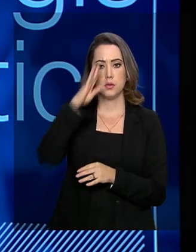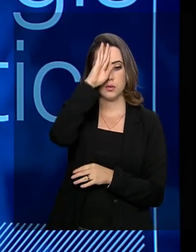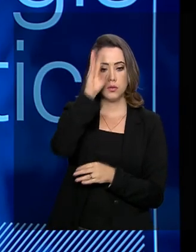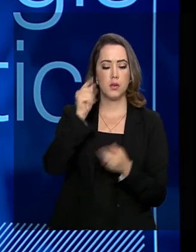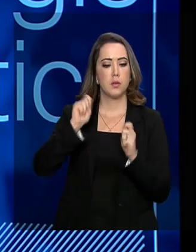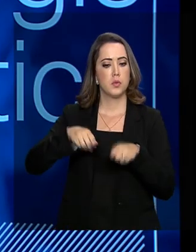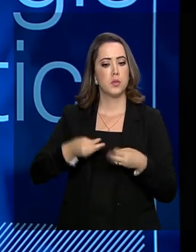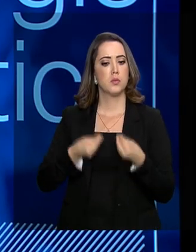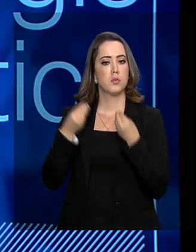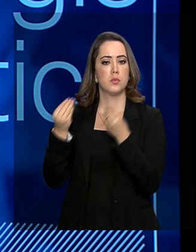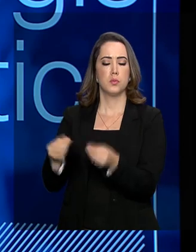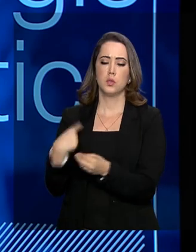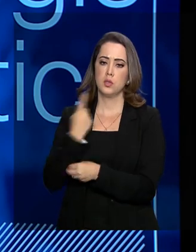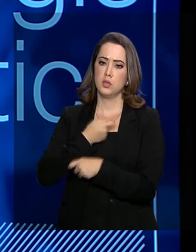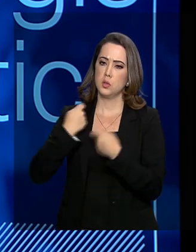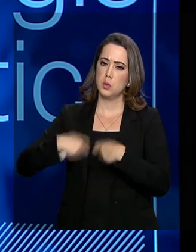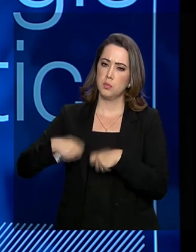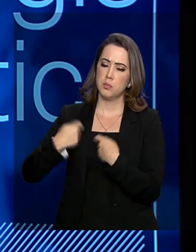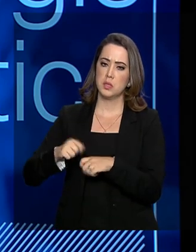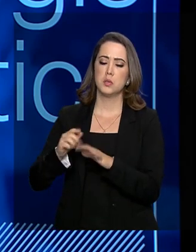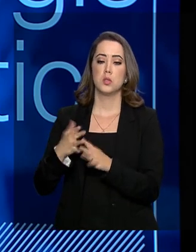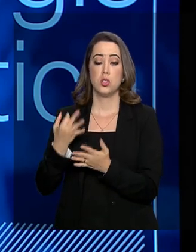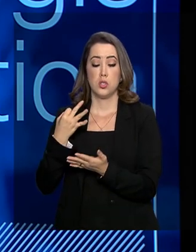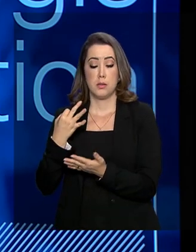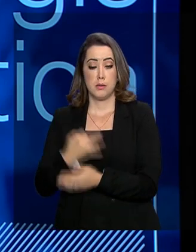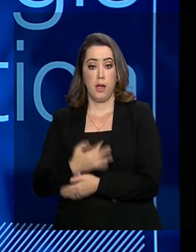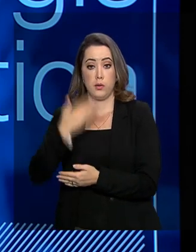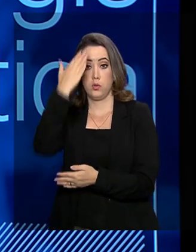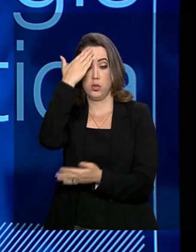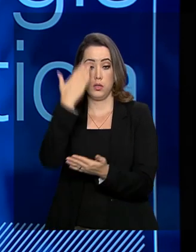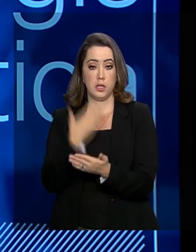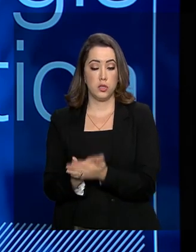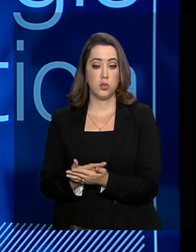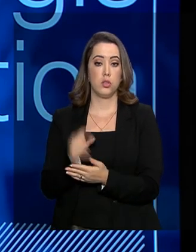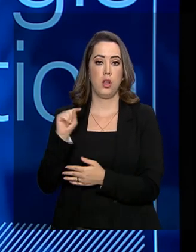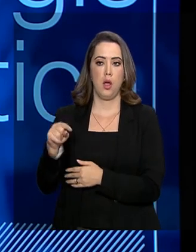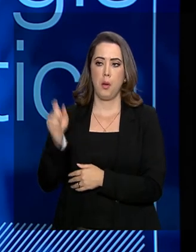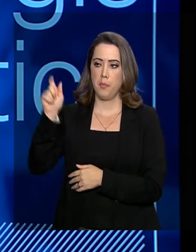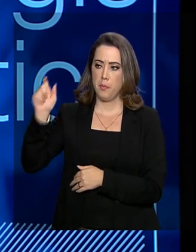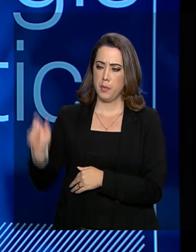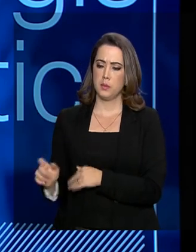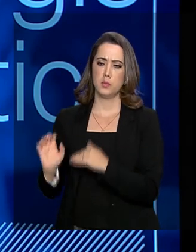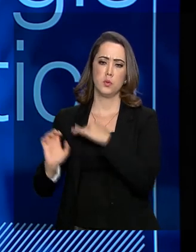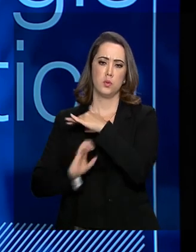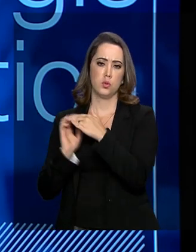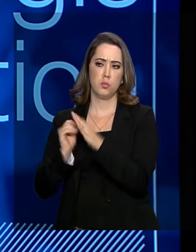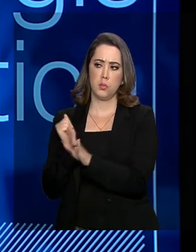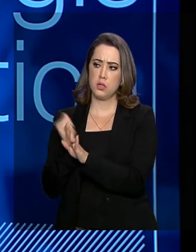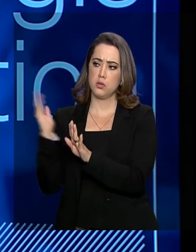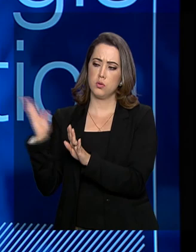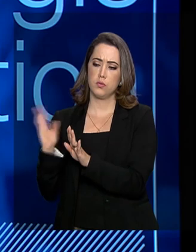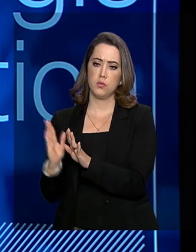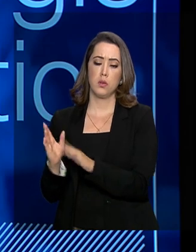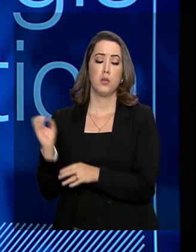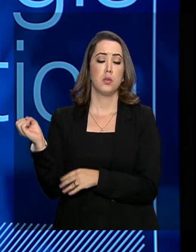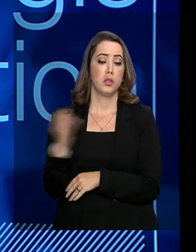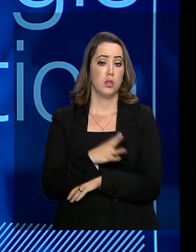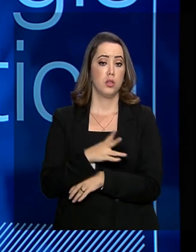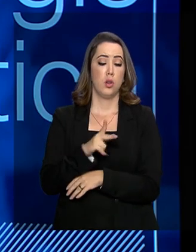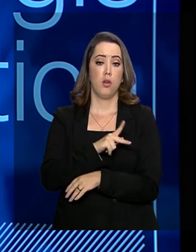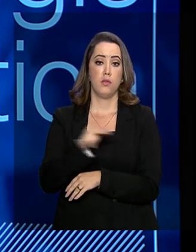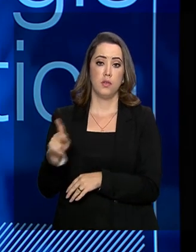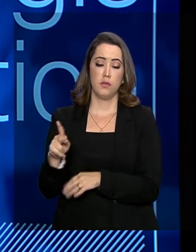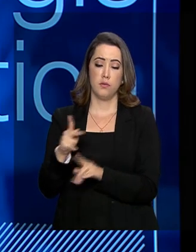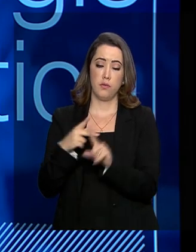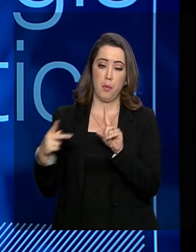lastro que nós precisamos de certeza, de confiança para o investidor. A nova Previdência, ela traz para